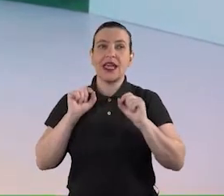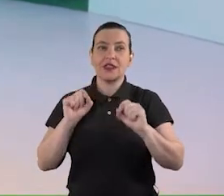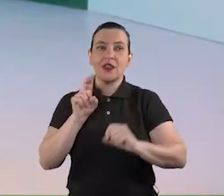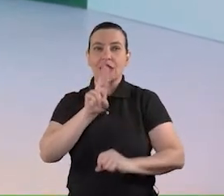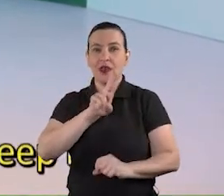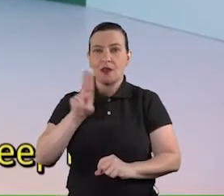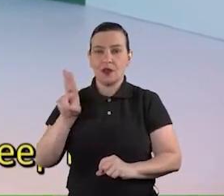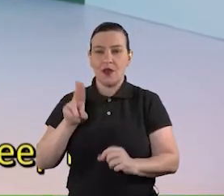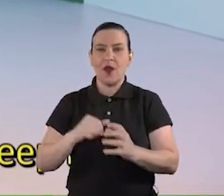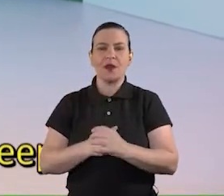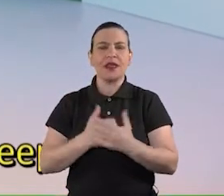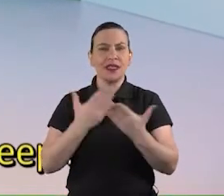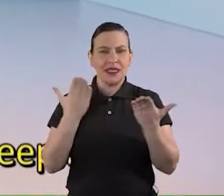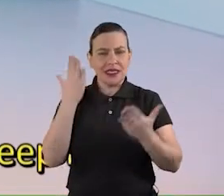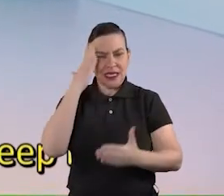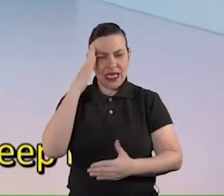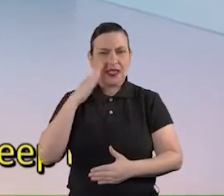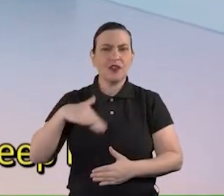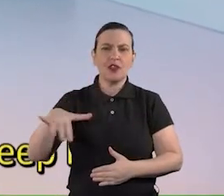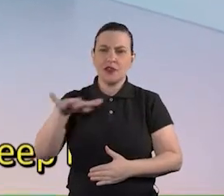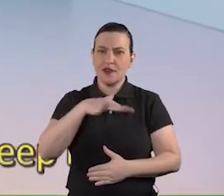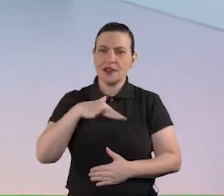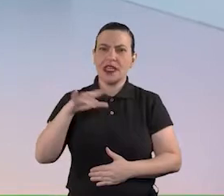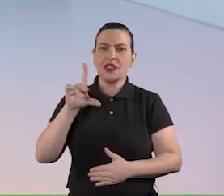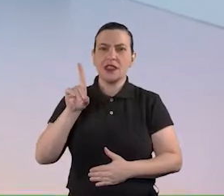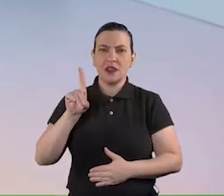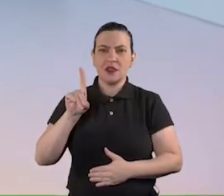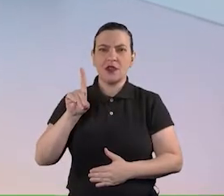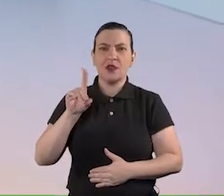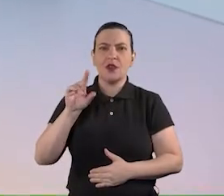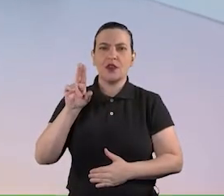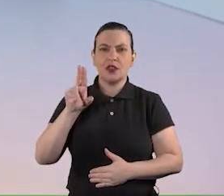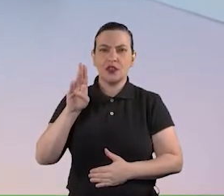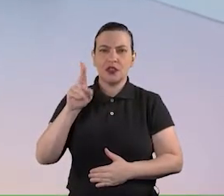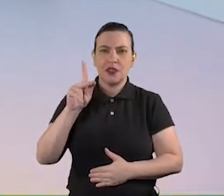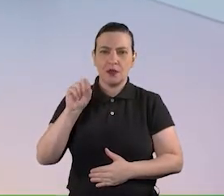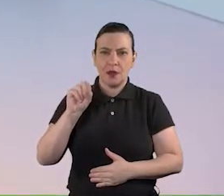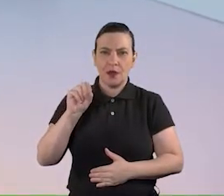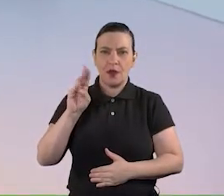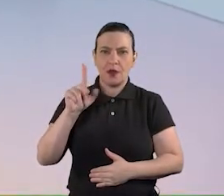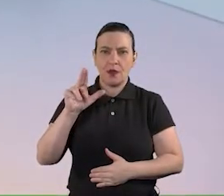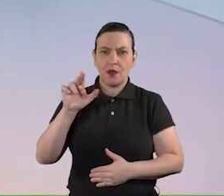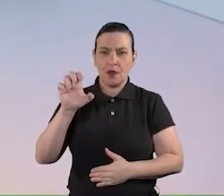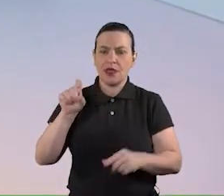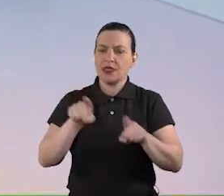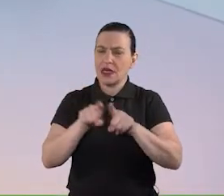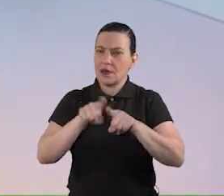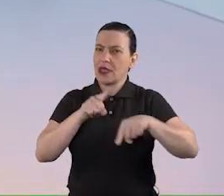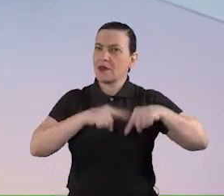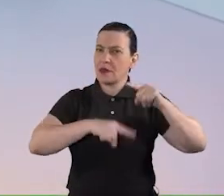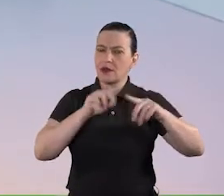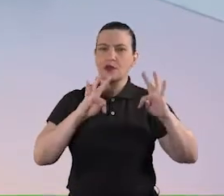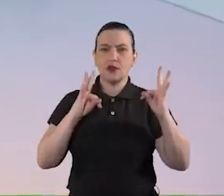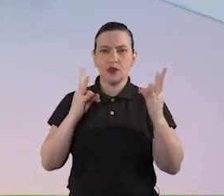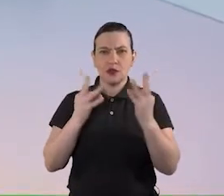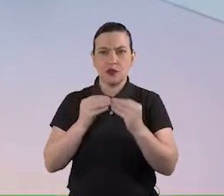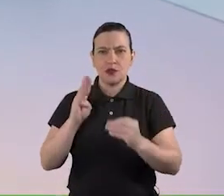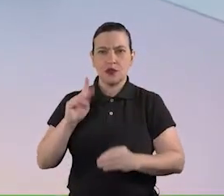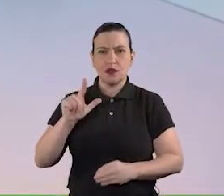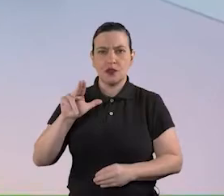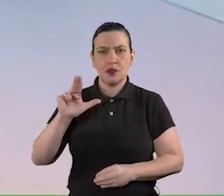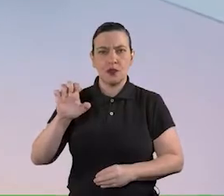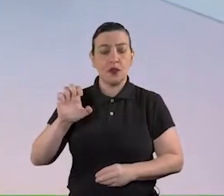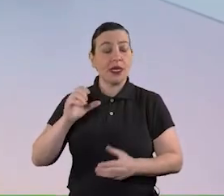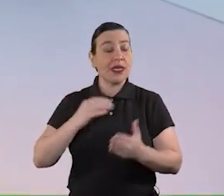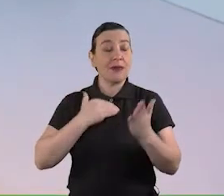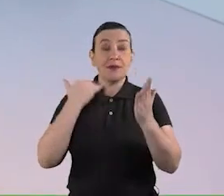sei que todos vocês provavelmente estão familiarizados com o deep blue e todos os produtos de blue no entanto acho sempre bom receber